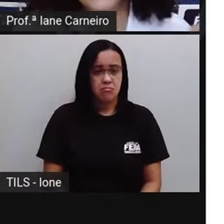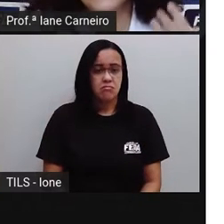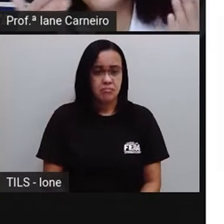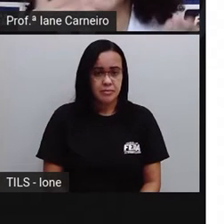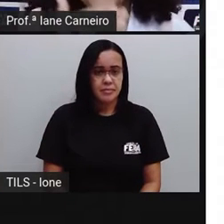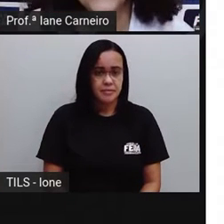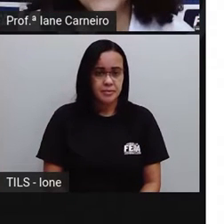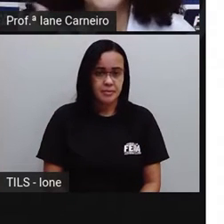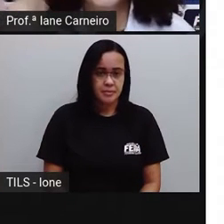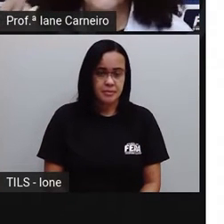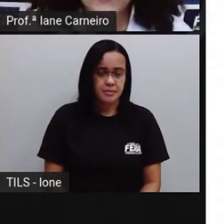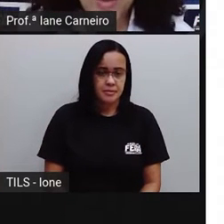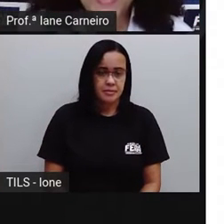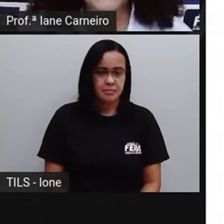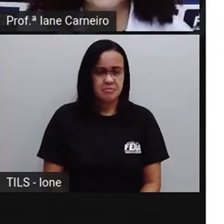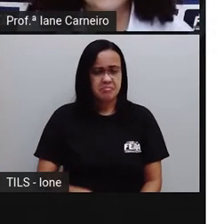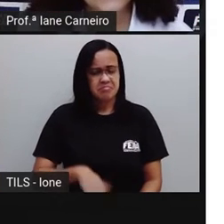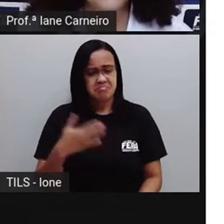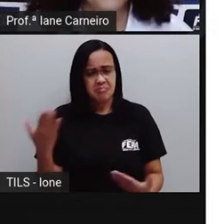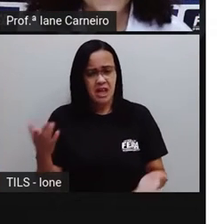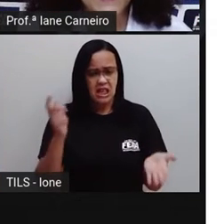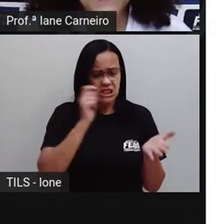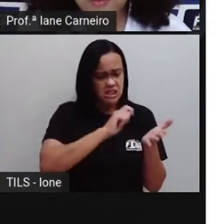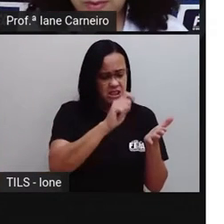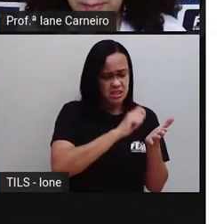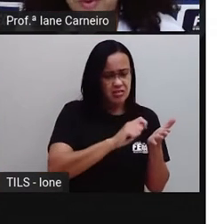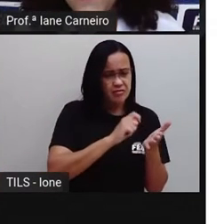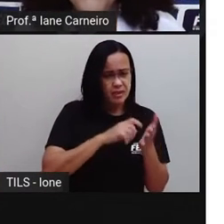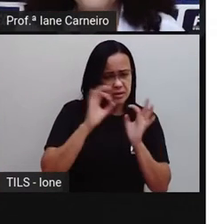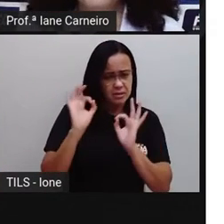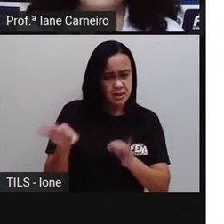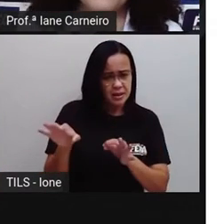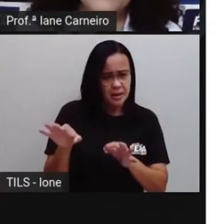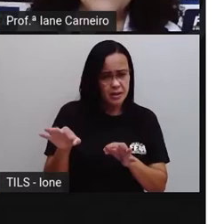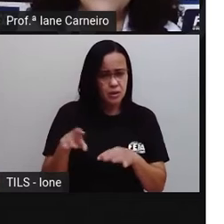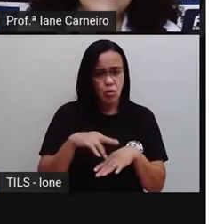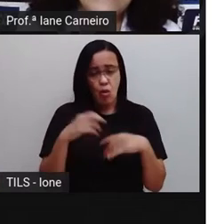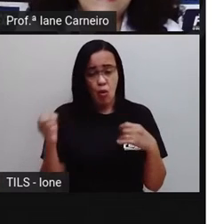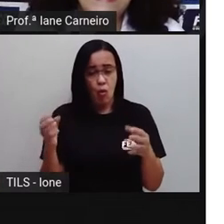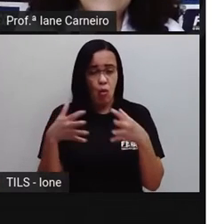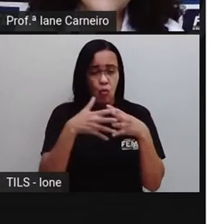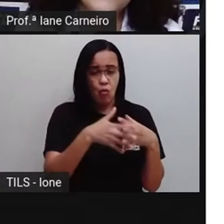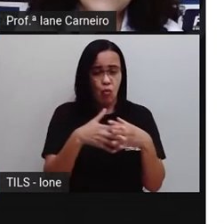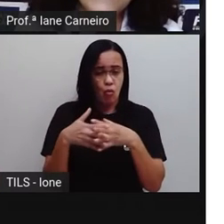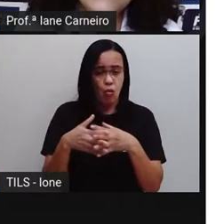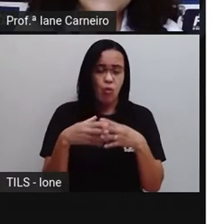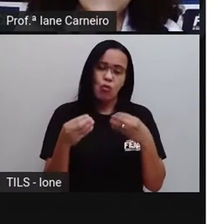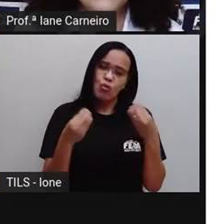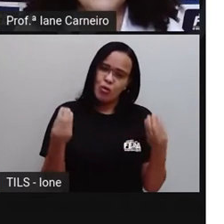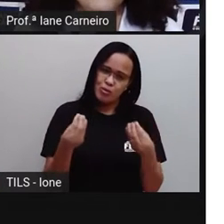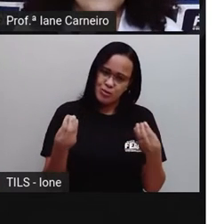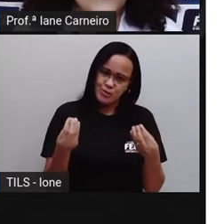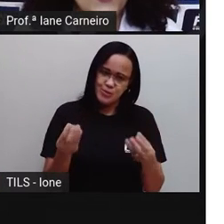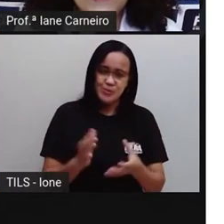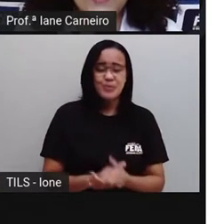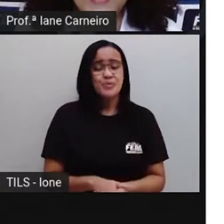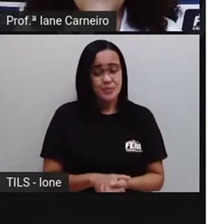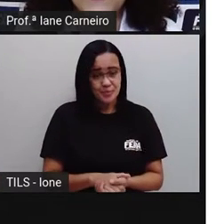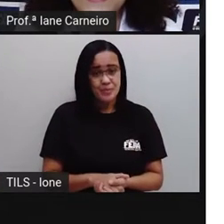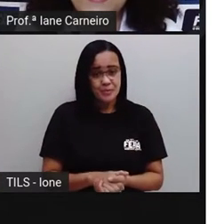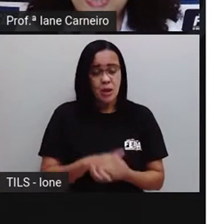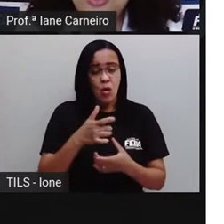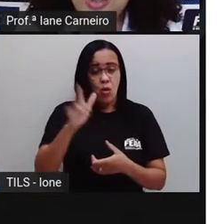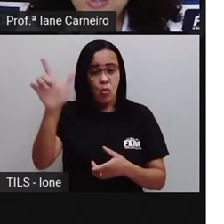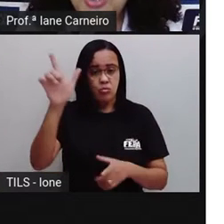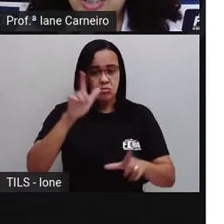observar. Será que eu escrevi o que eu queria ter escrito mesmo, tá bom? Aí outra letra, aqui estão as coisas, ó,